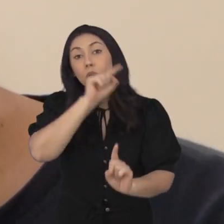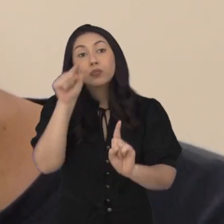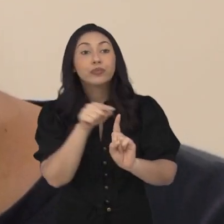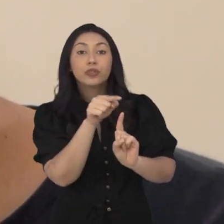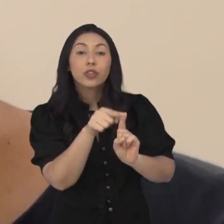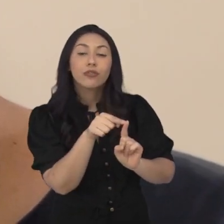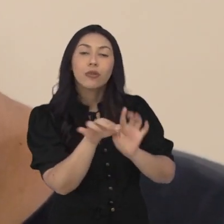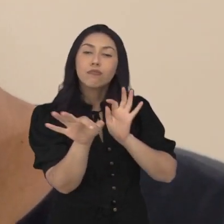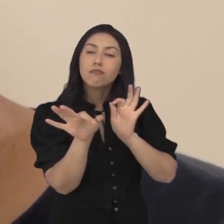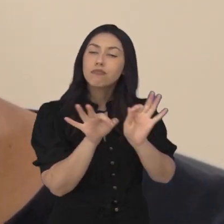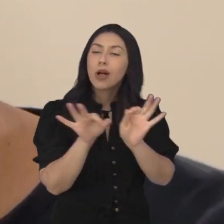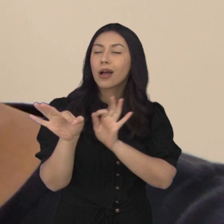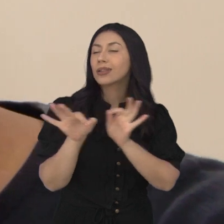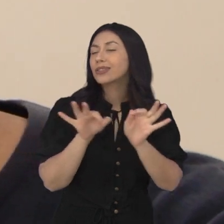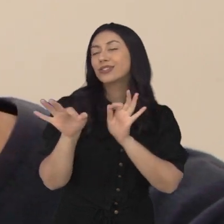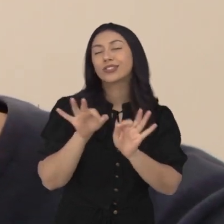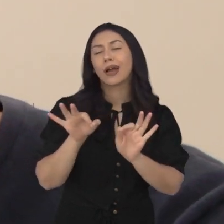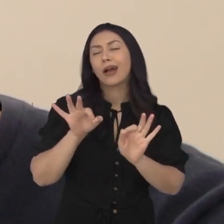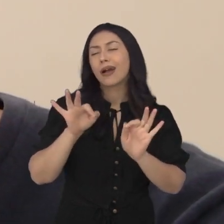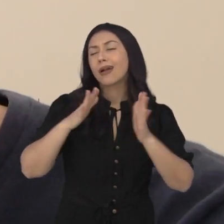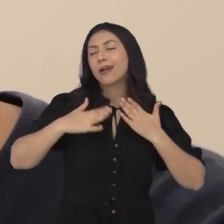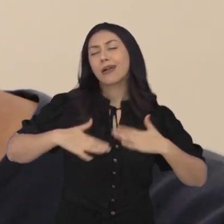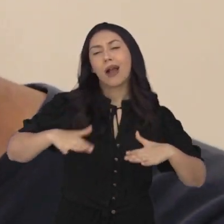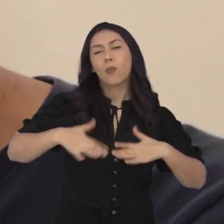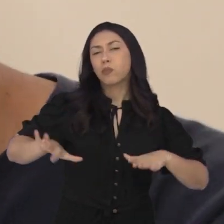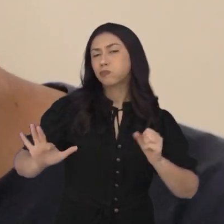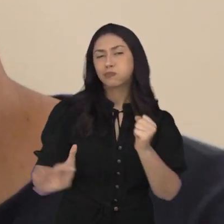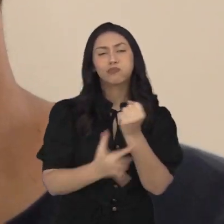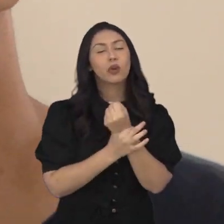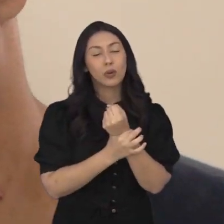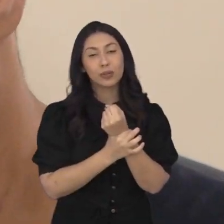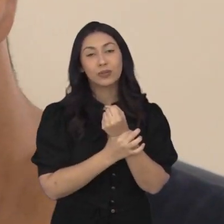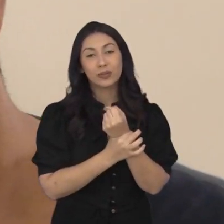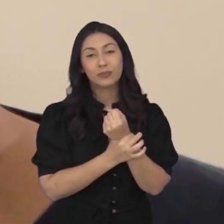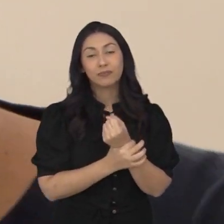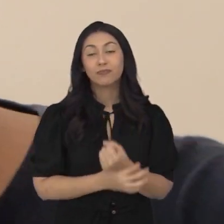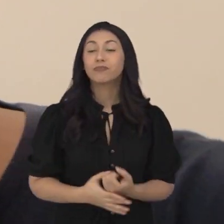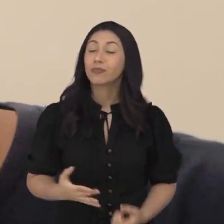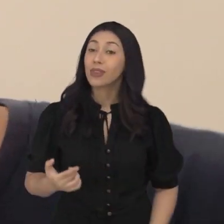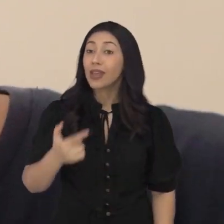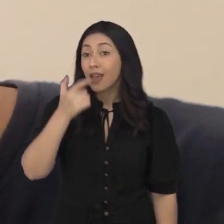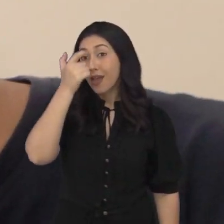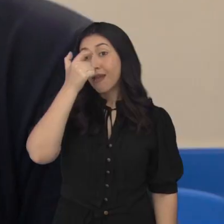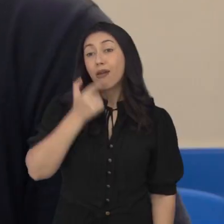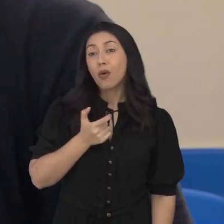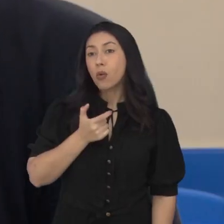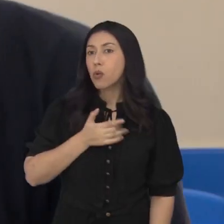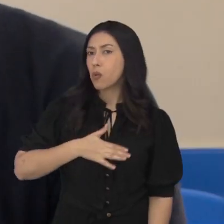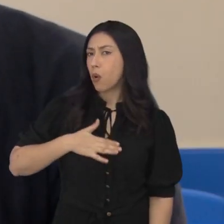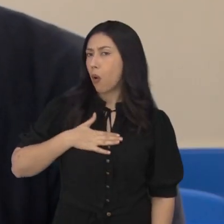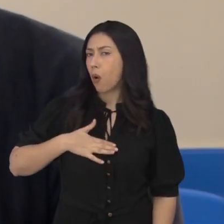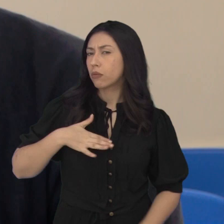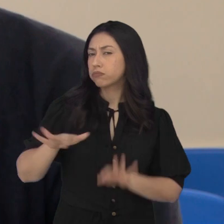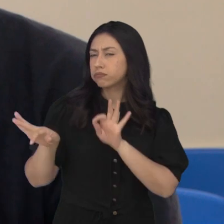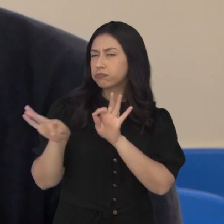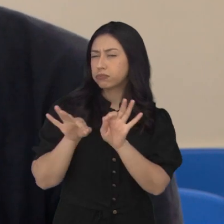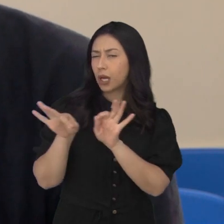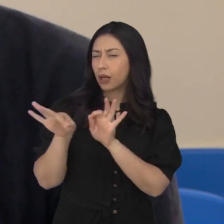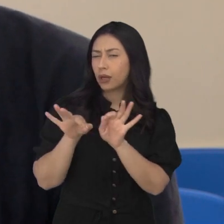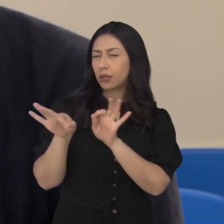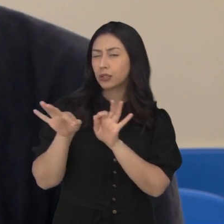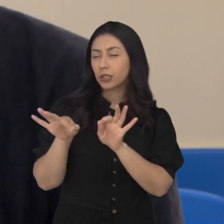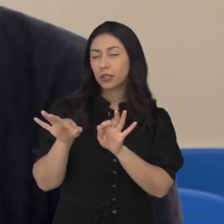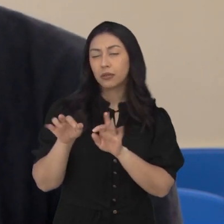A ideia é fazer planos sem se preocupar com as oscilações do mercado de trabalho. Eu sou uma pessoa que gosta muito de planejar.